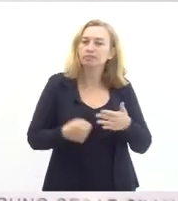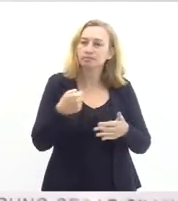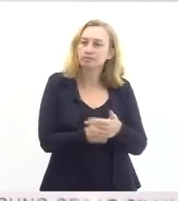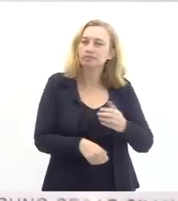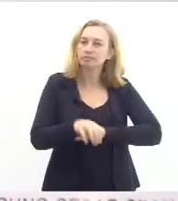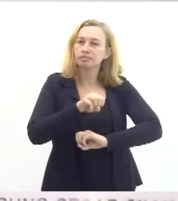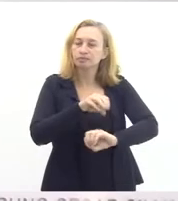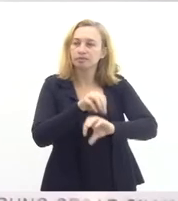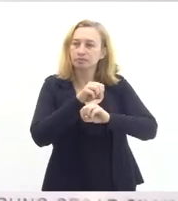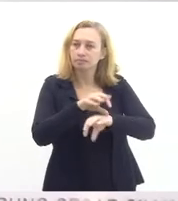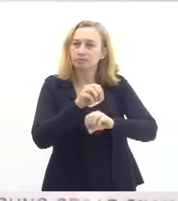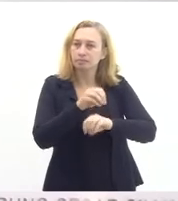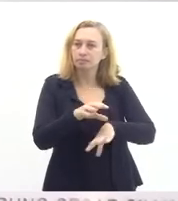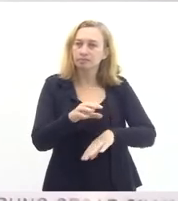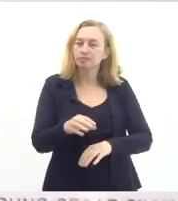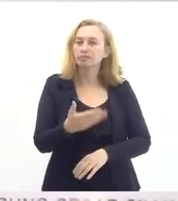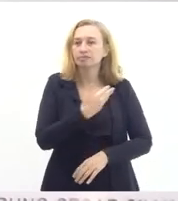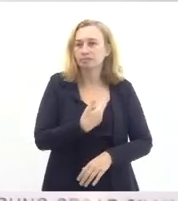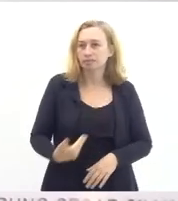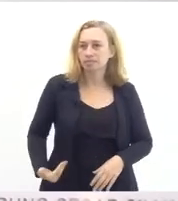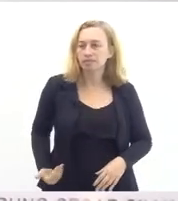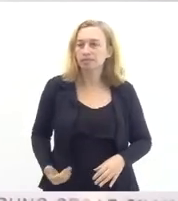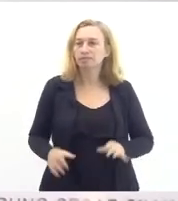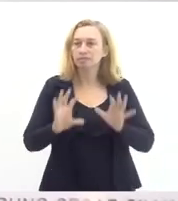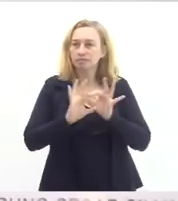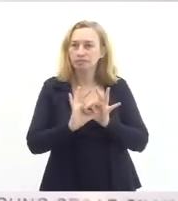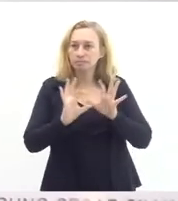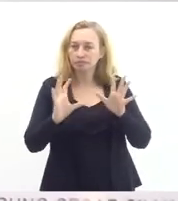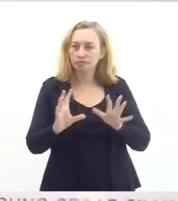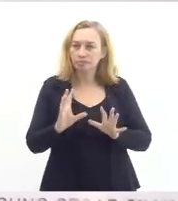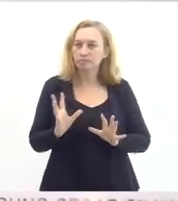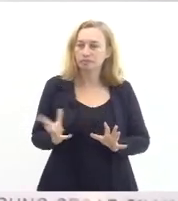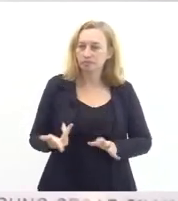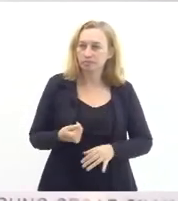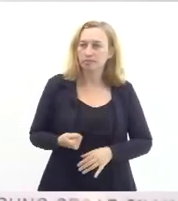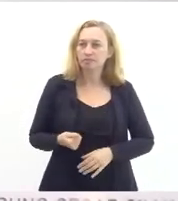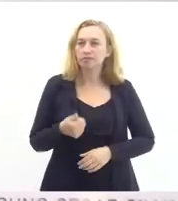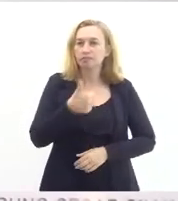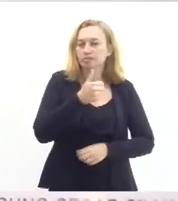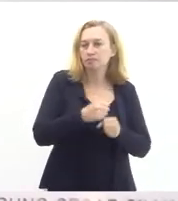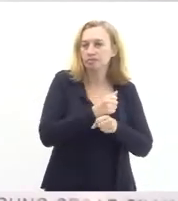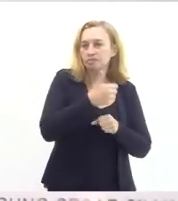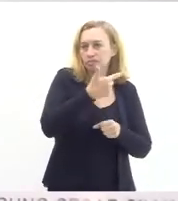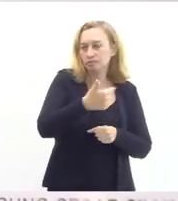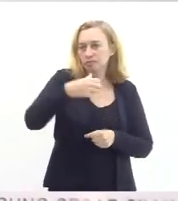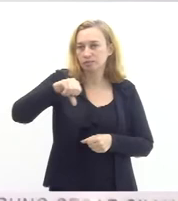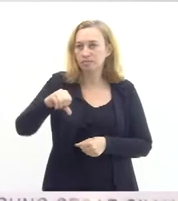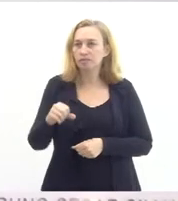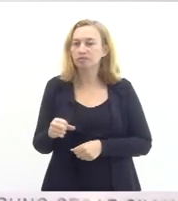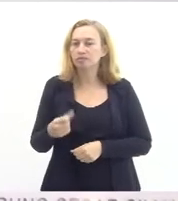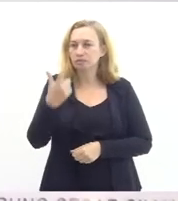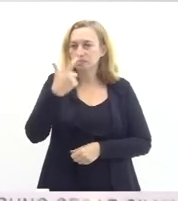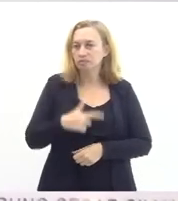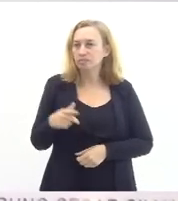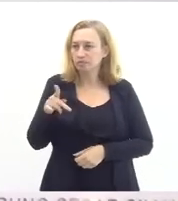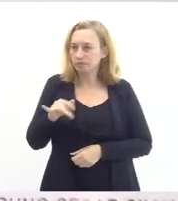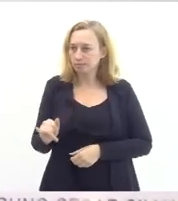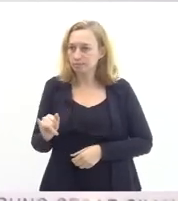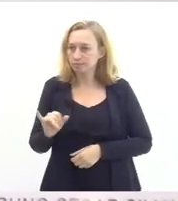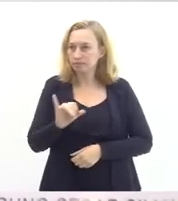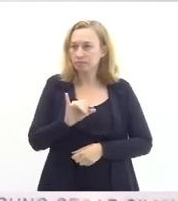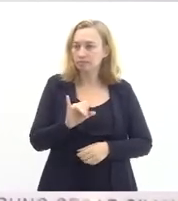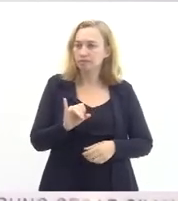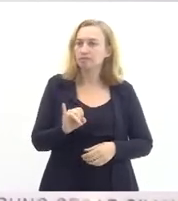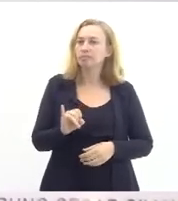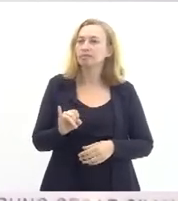pública gratuita laica e de qualidade em 2019 eu sou pai de uma aluna do ISERJ de seis